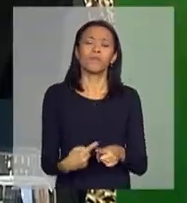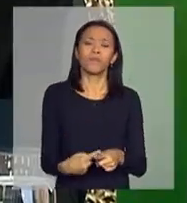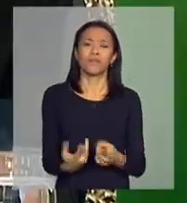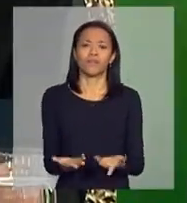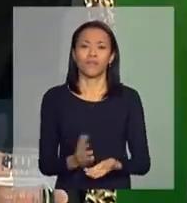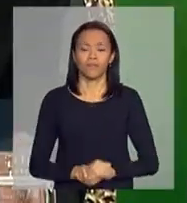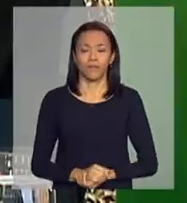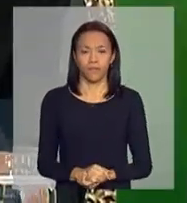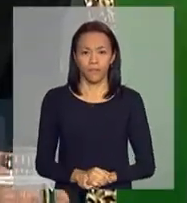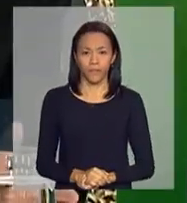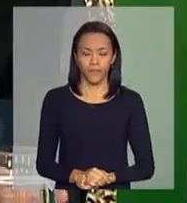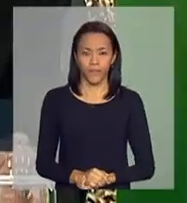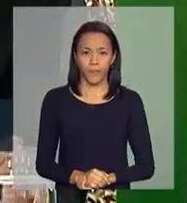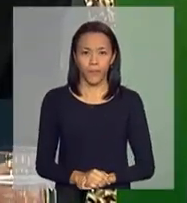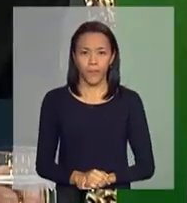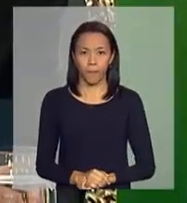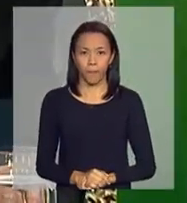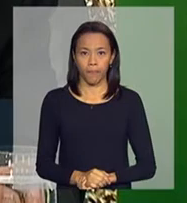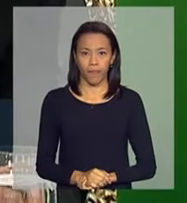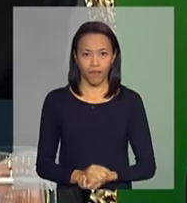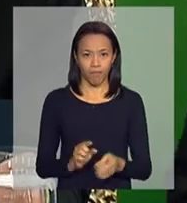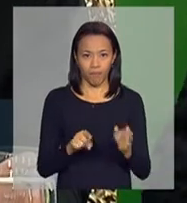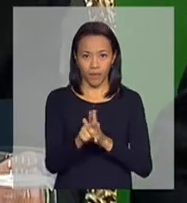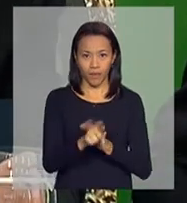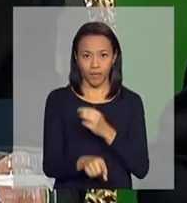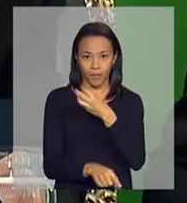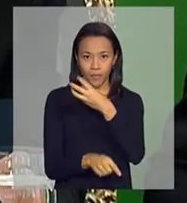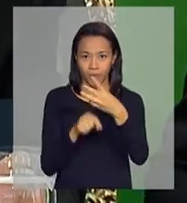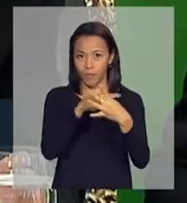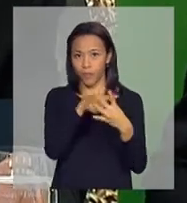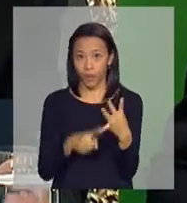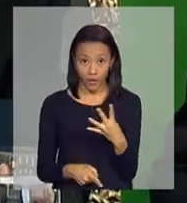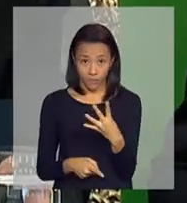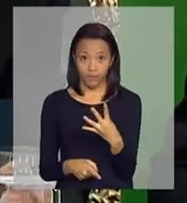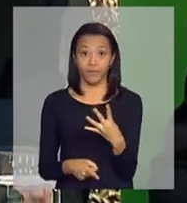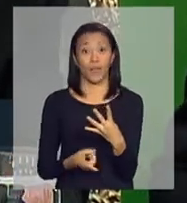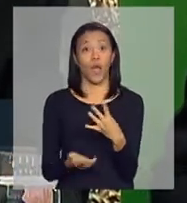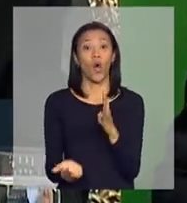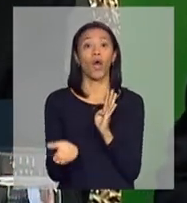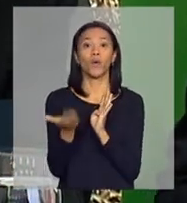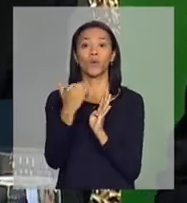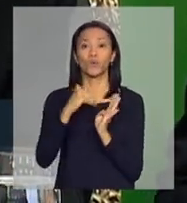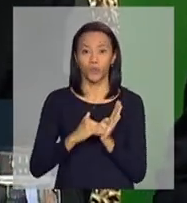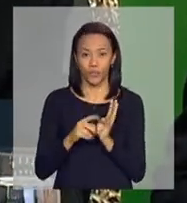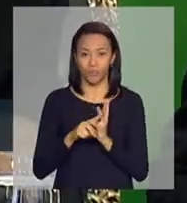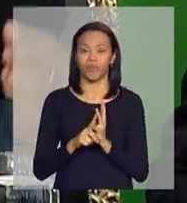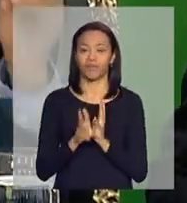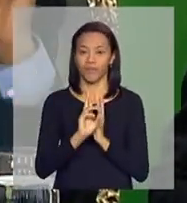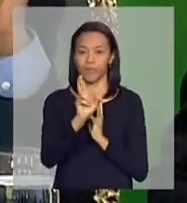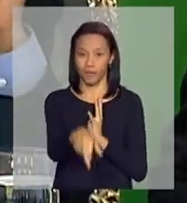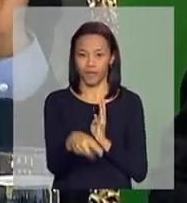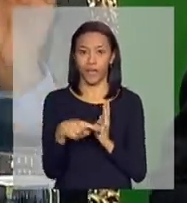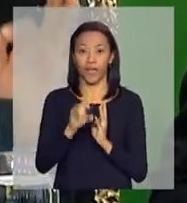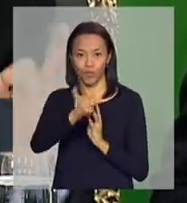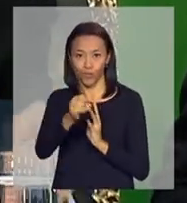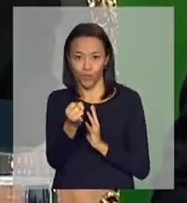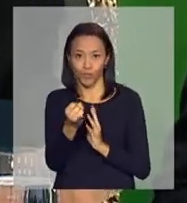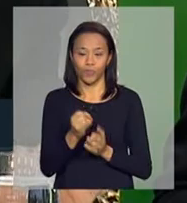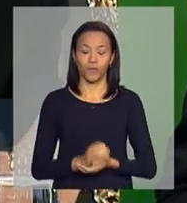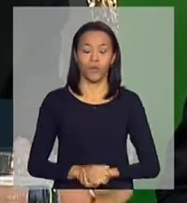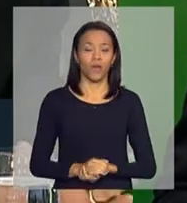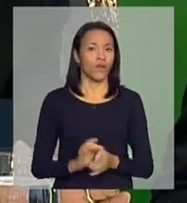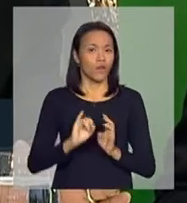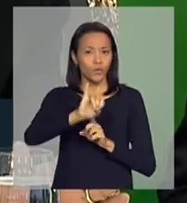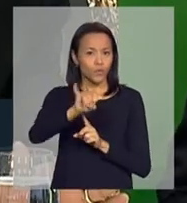Você me fez, parece, quatro perguntas. Vamos começar pela última, do juro. Nenhum juro